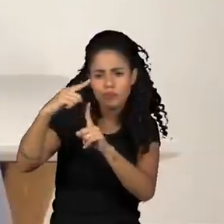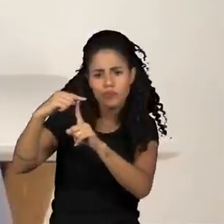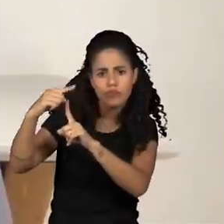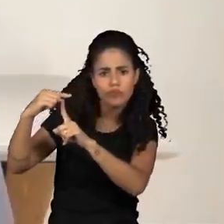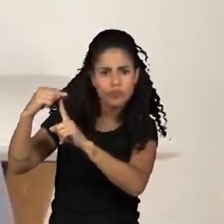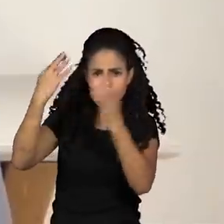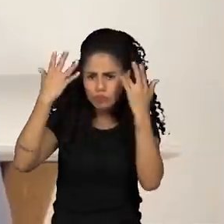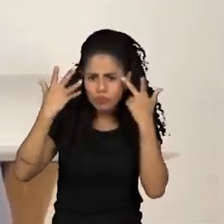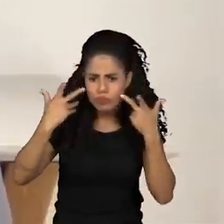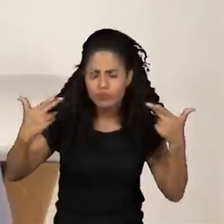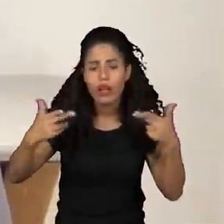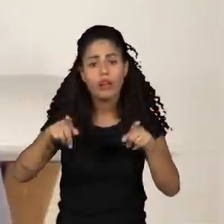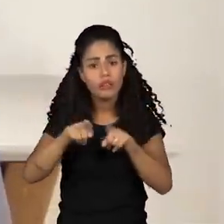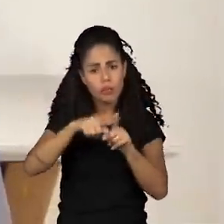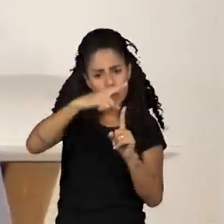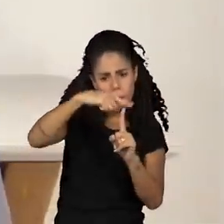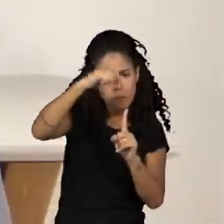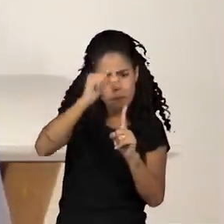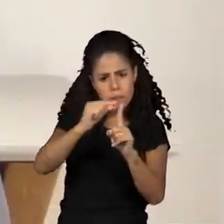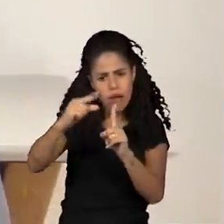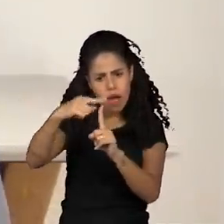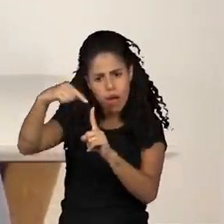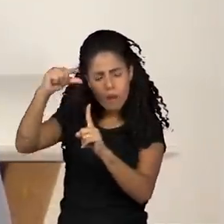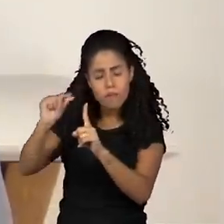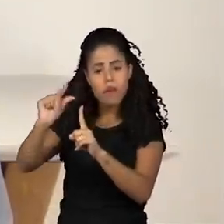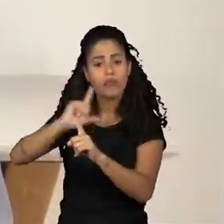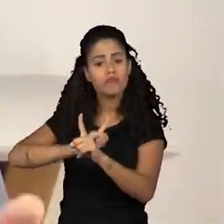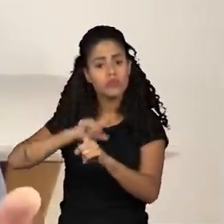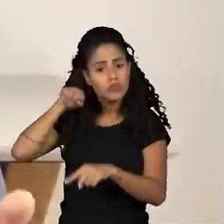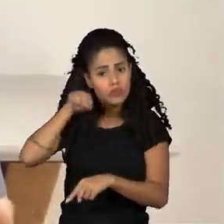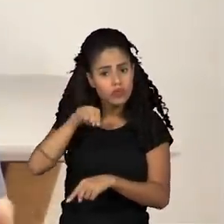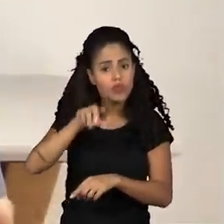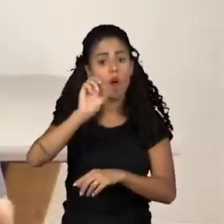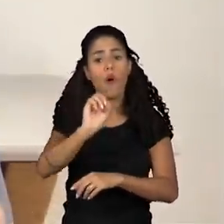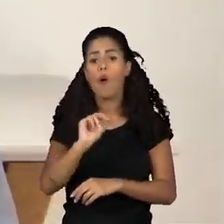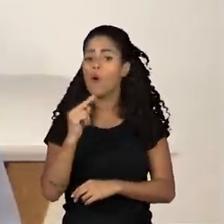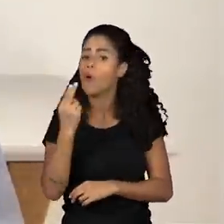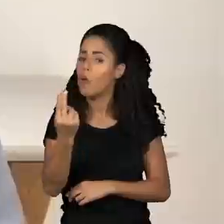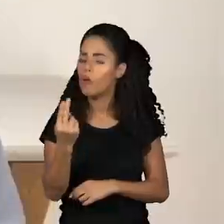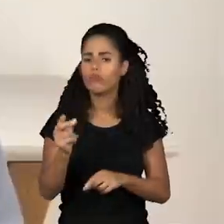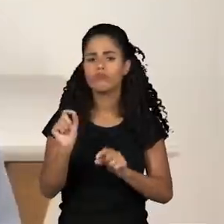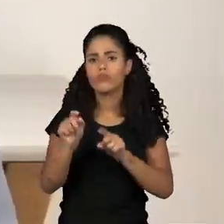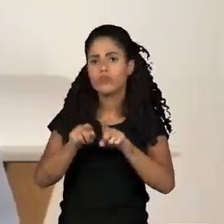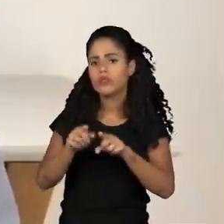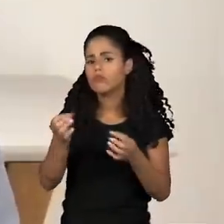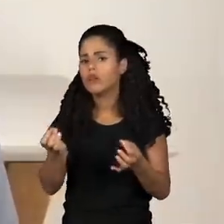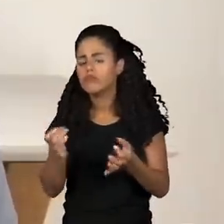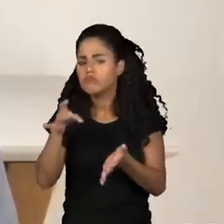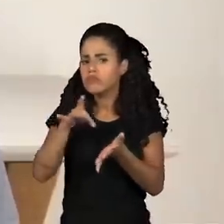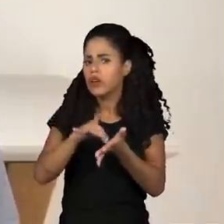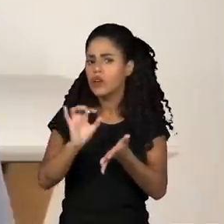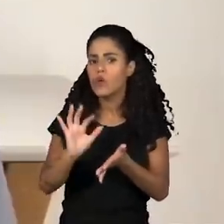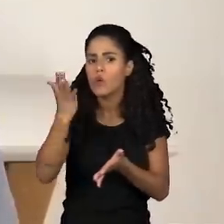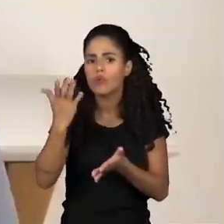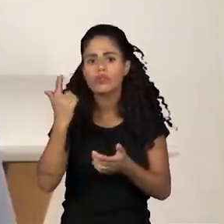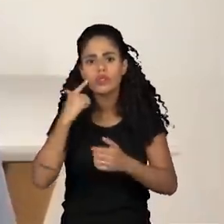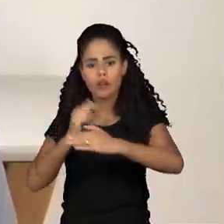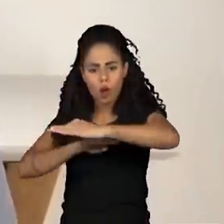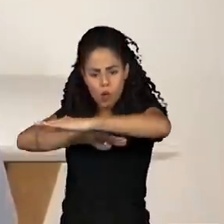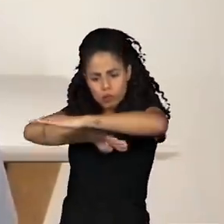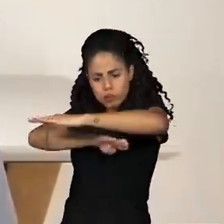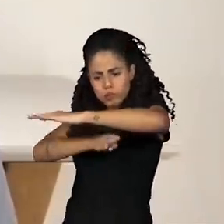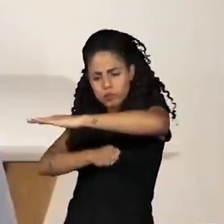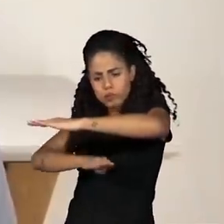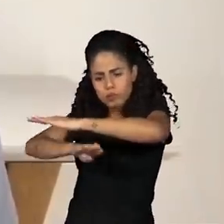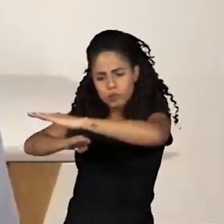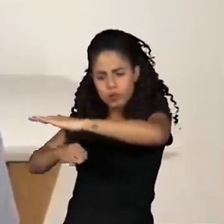Vitória Trindade como trampolins até chegar na Ilha da Trindade, ou se aquilo, na verdade, era um filtro. Existia algum tipo de